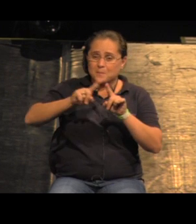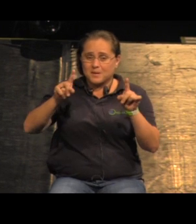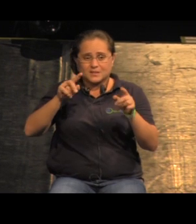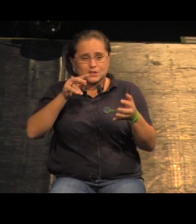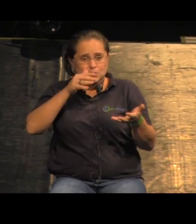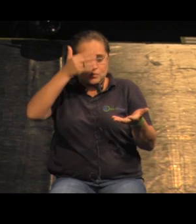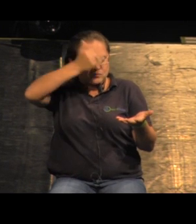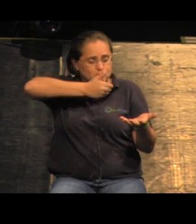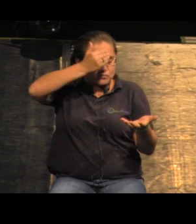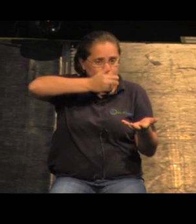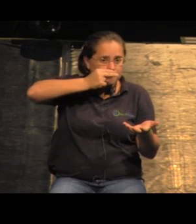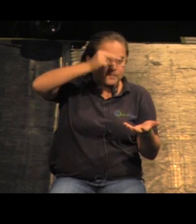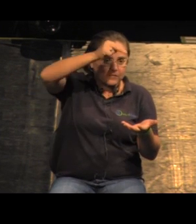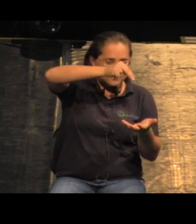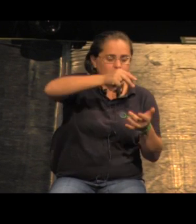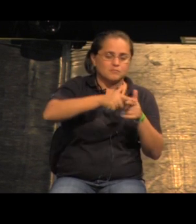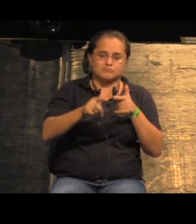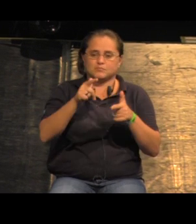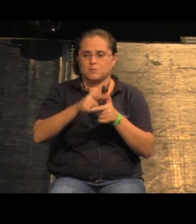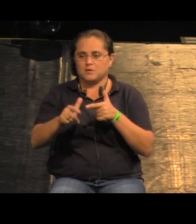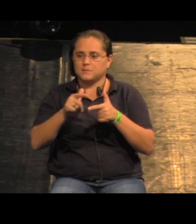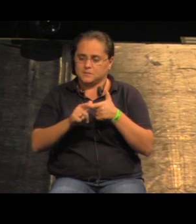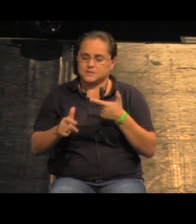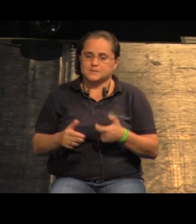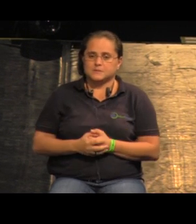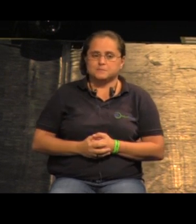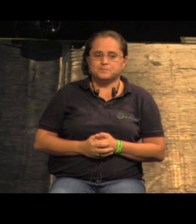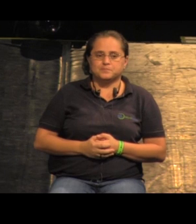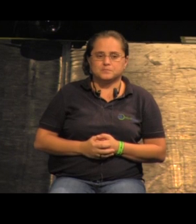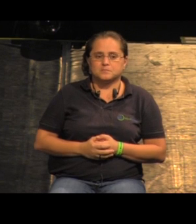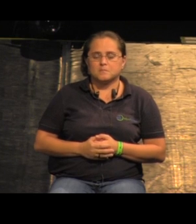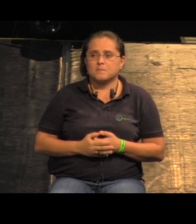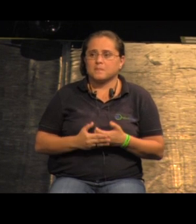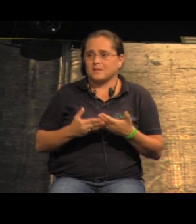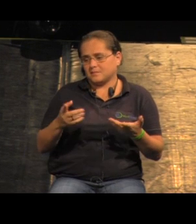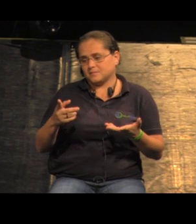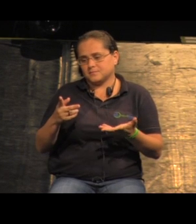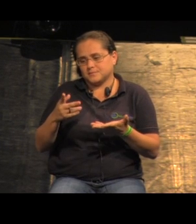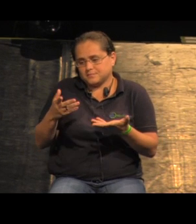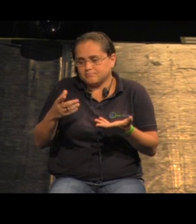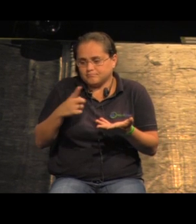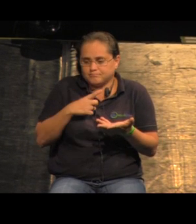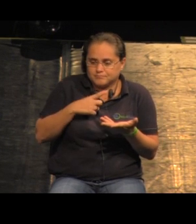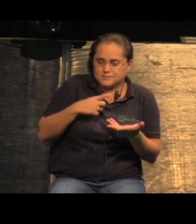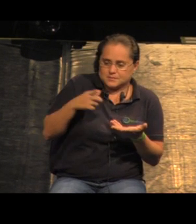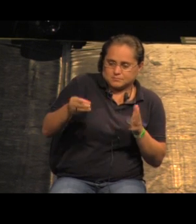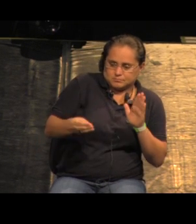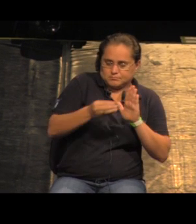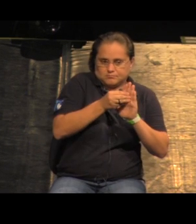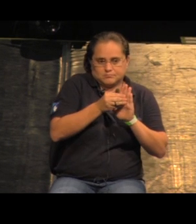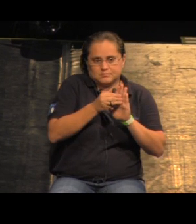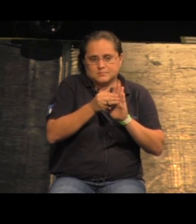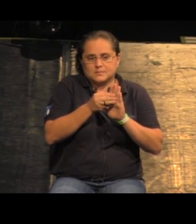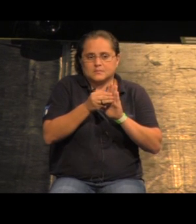assentamento e ou seus problemas. Com esse artefato que a gente insere aqui,